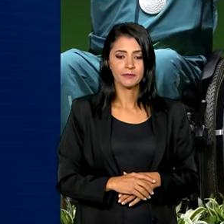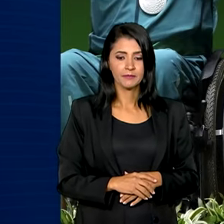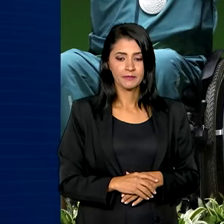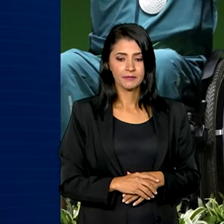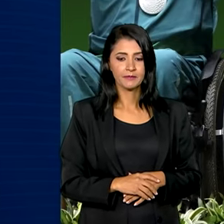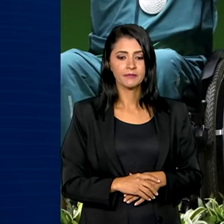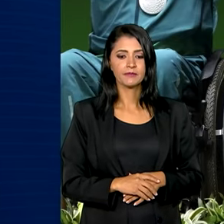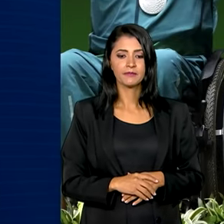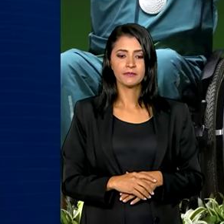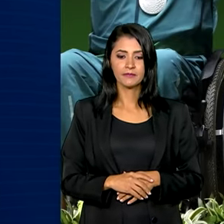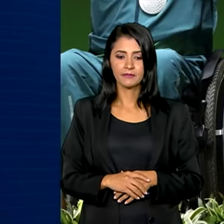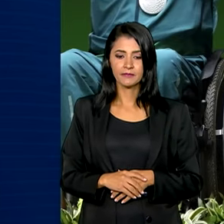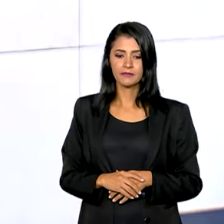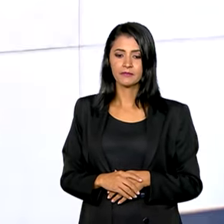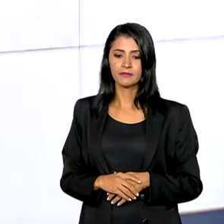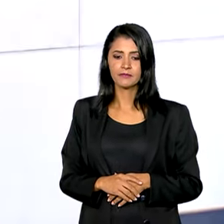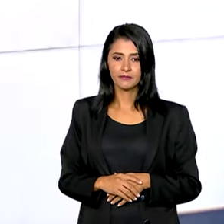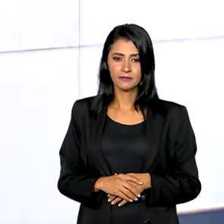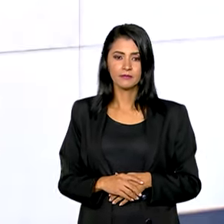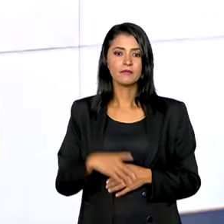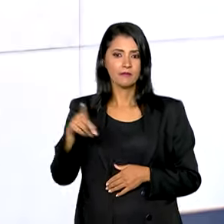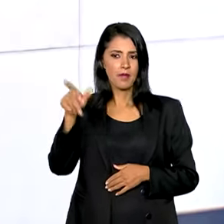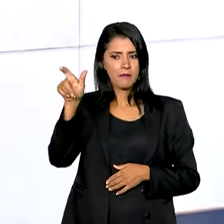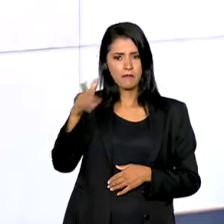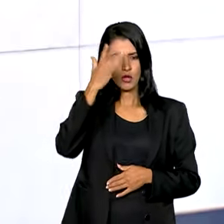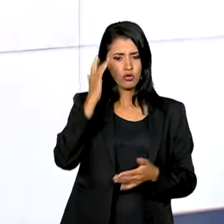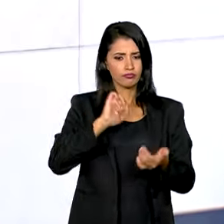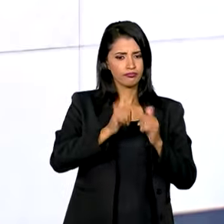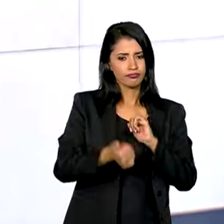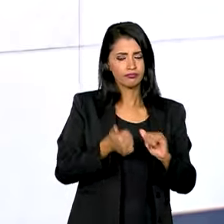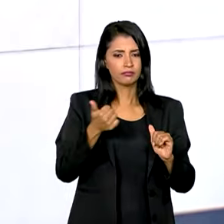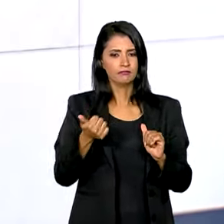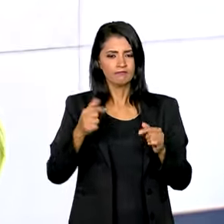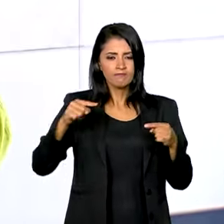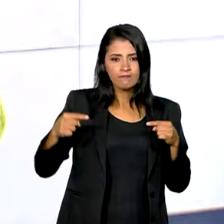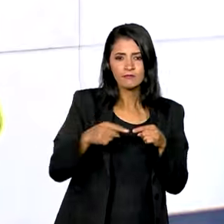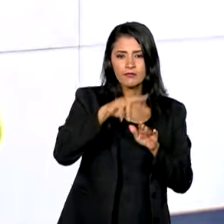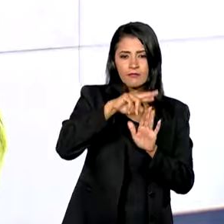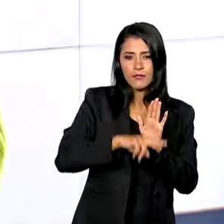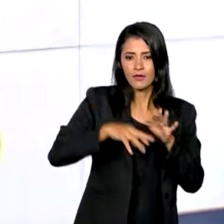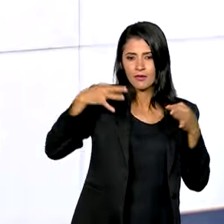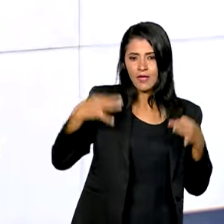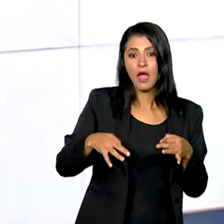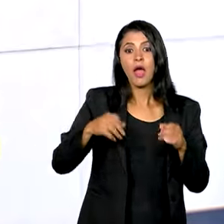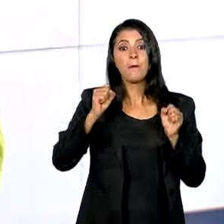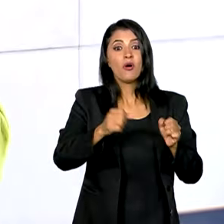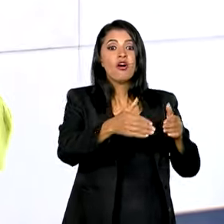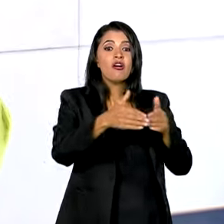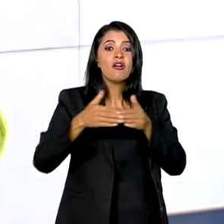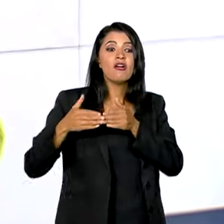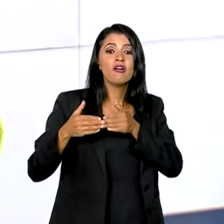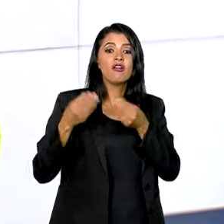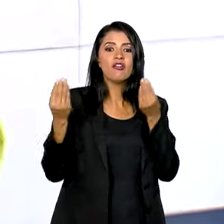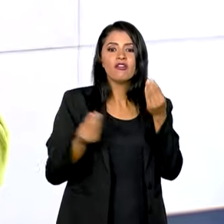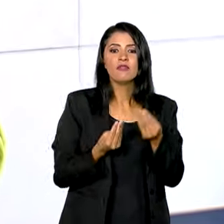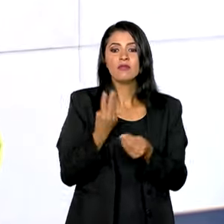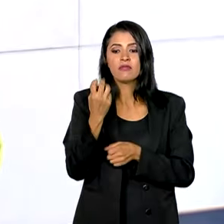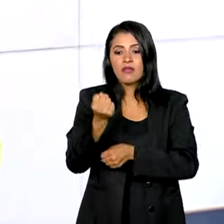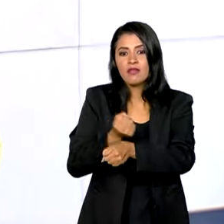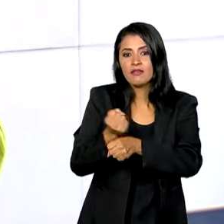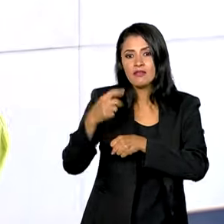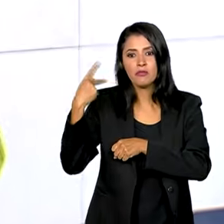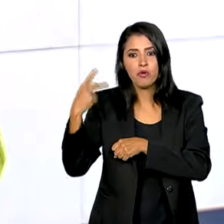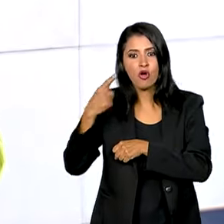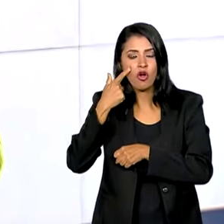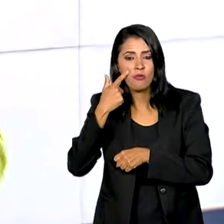e atleta de base. O esportista que preencher os requisitos poderá pedir o benefício nos três anos do